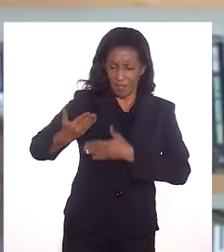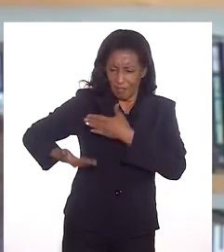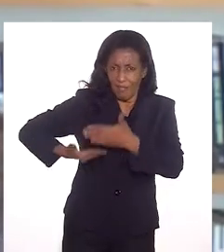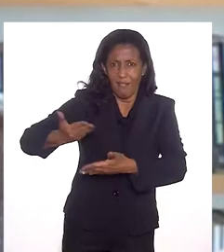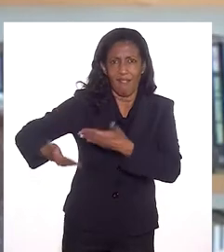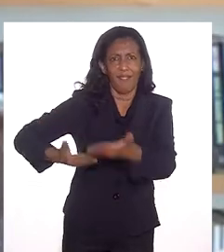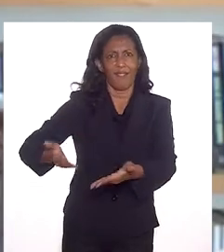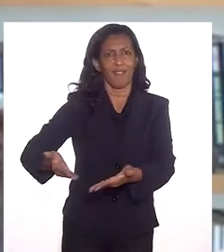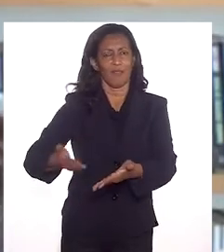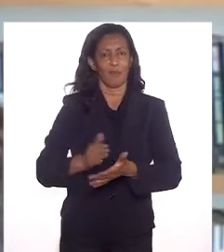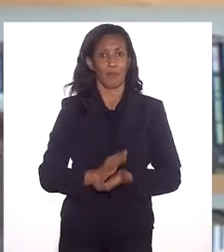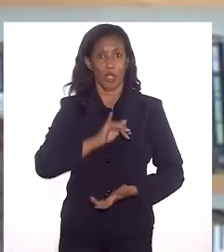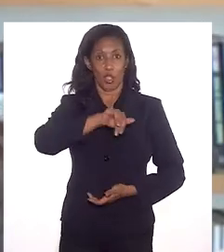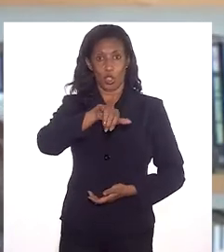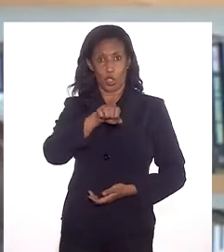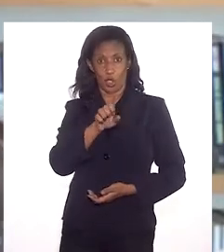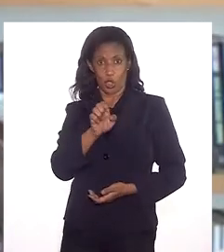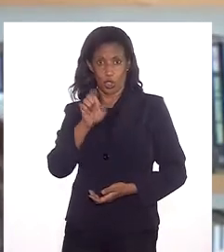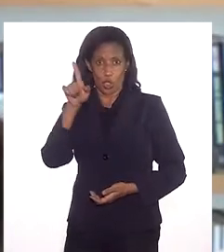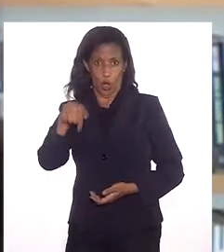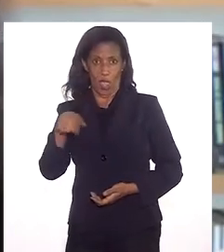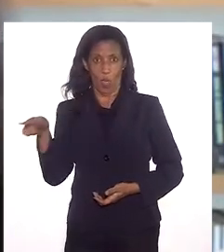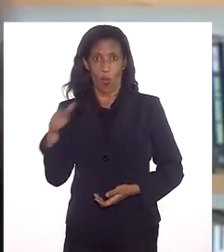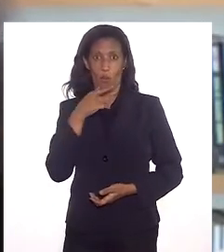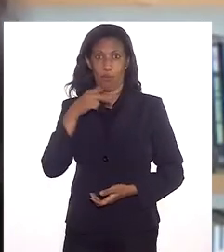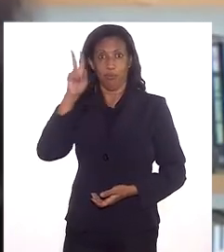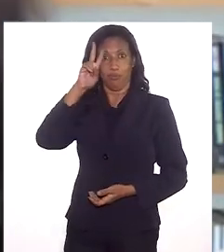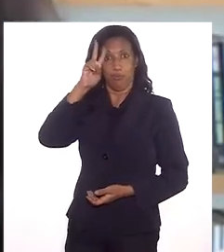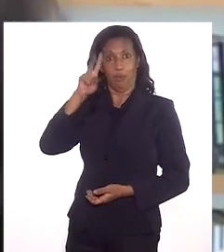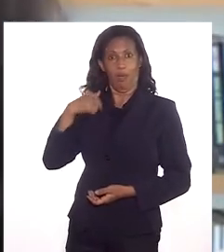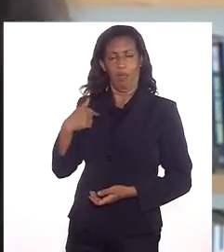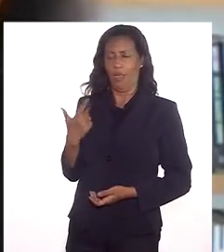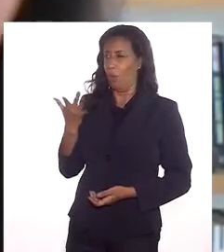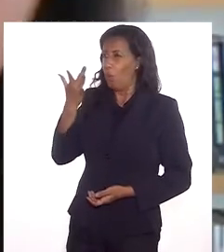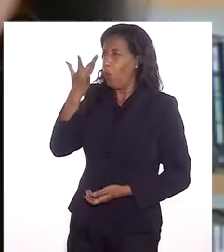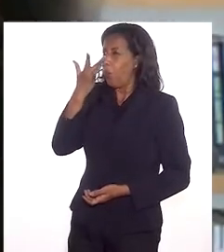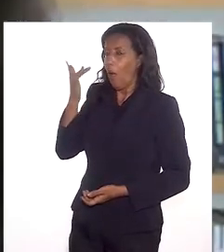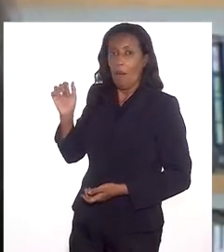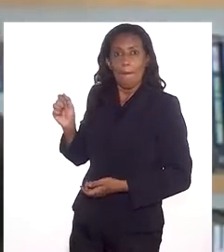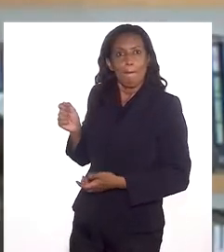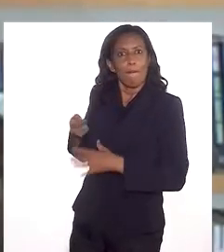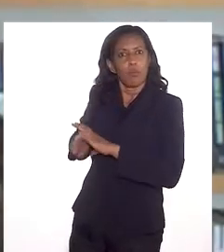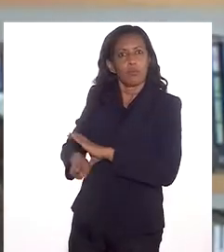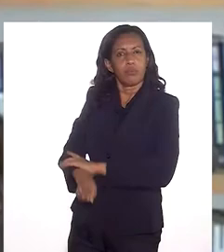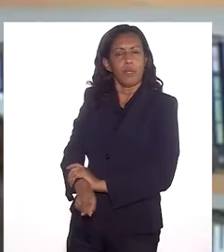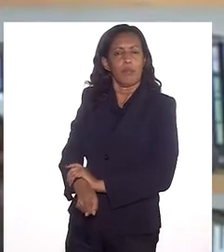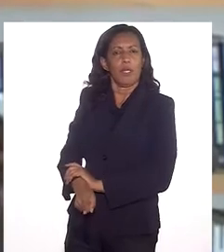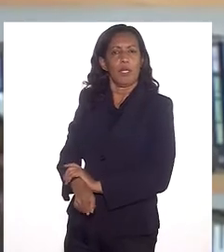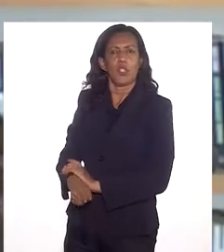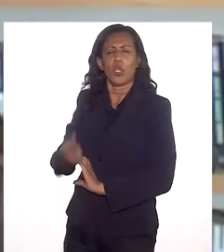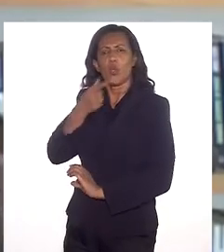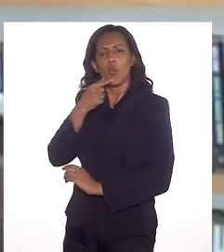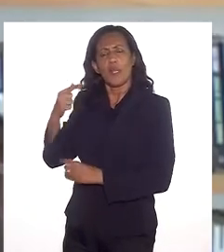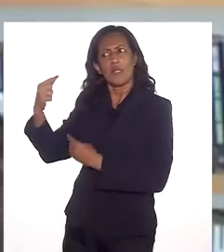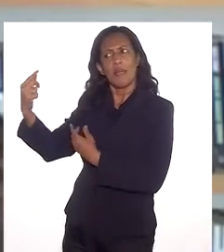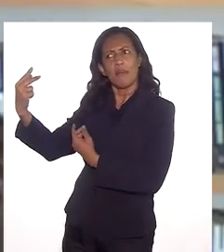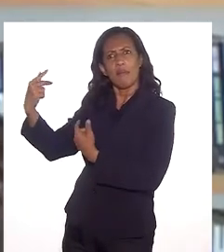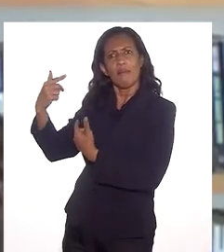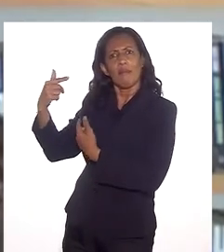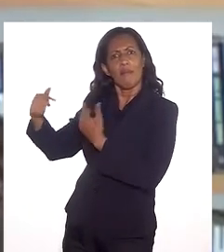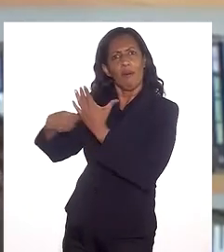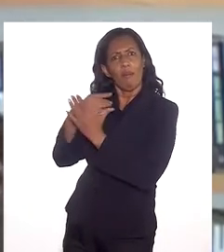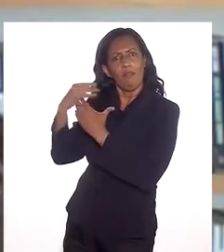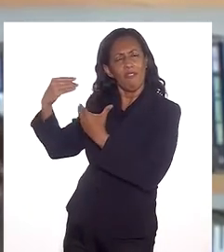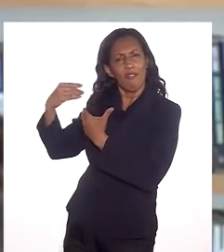adiante. O Joel Rufino era um historiador com quem eu trabalhei, que eu admirava profundamente, e o Joel sempre me